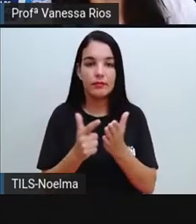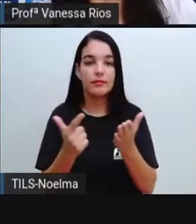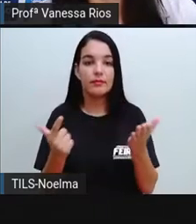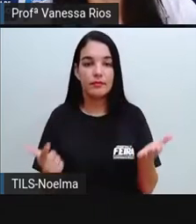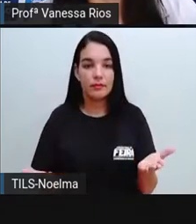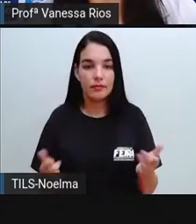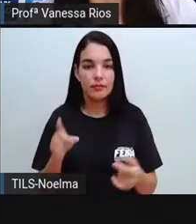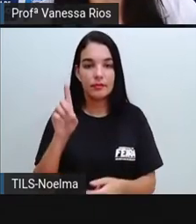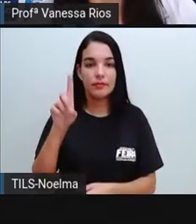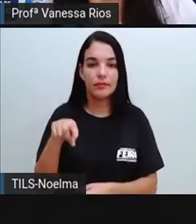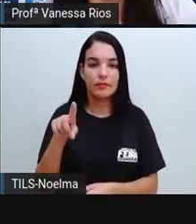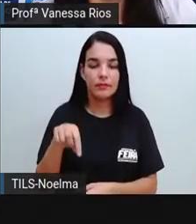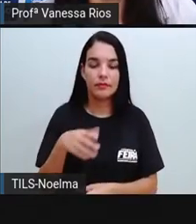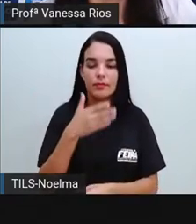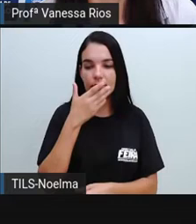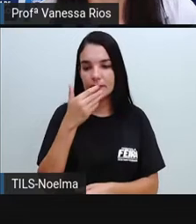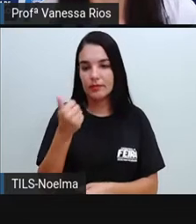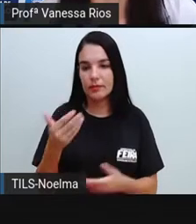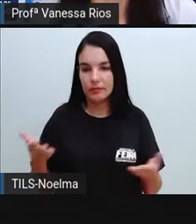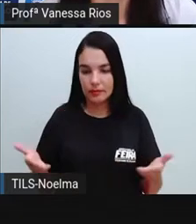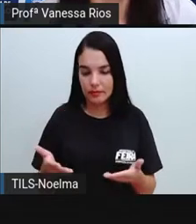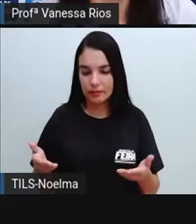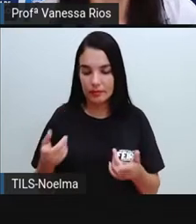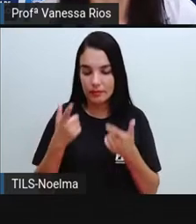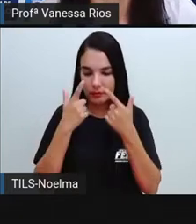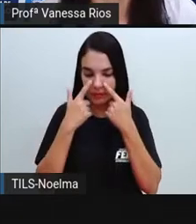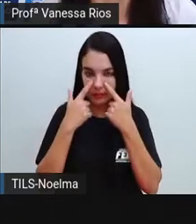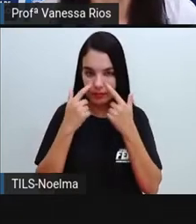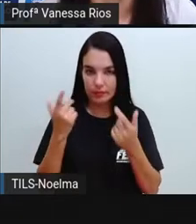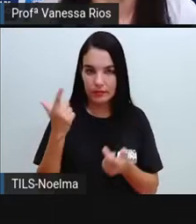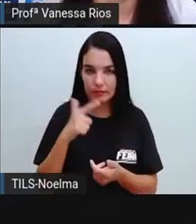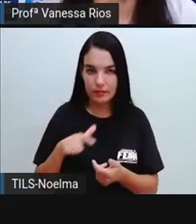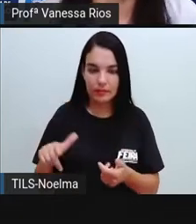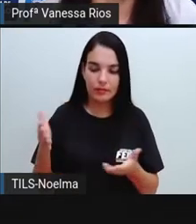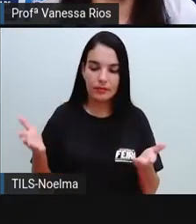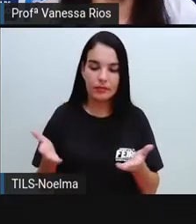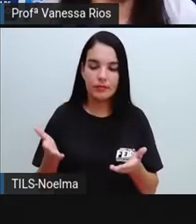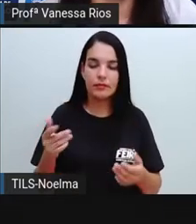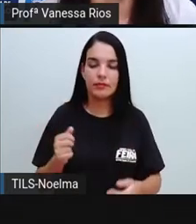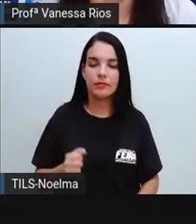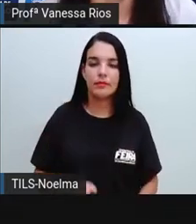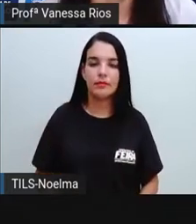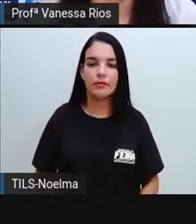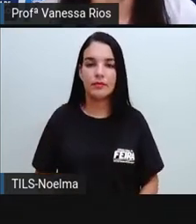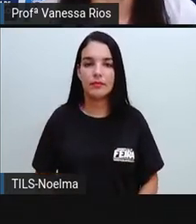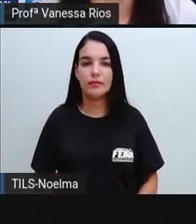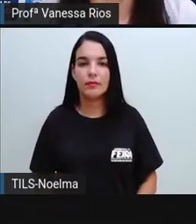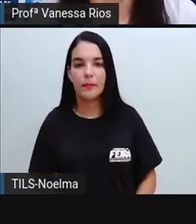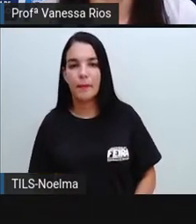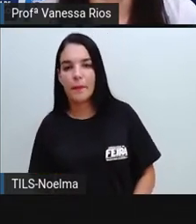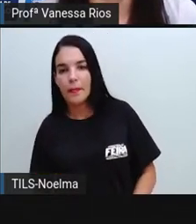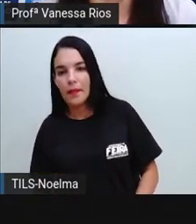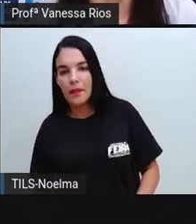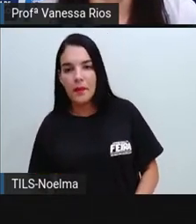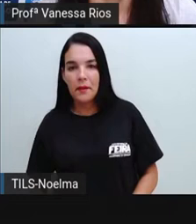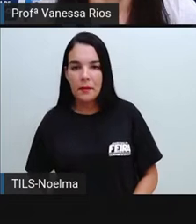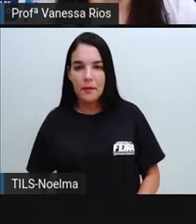gênero textual que a gente vai se dedicar, observar e a relembrar nesta videoaula. Então vamos lá.